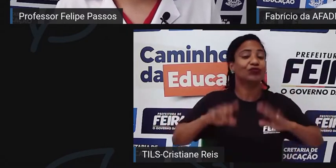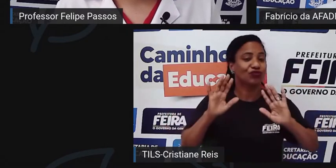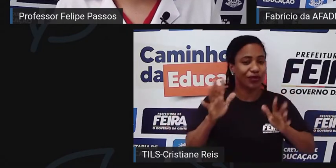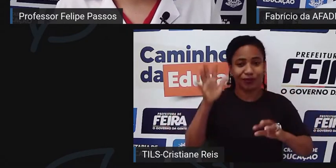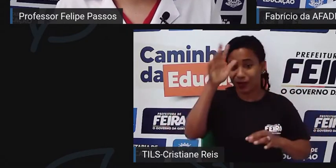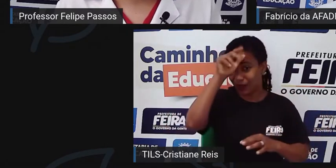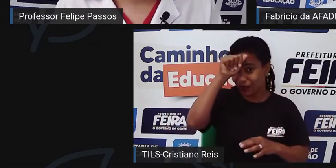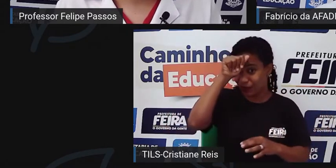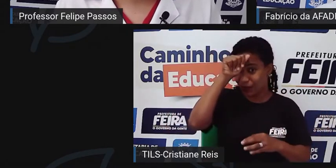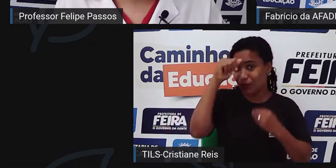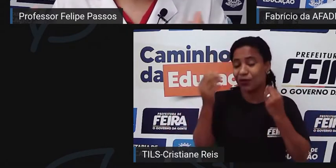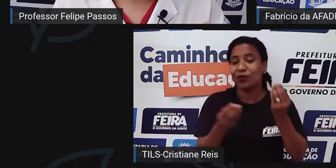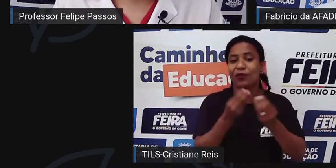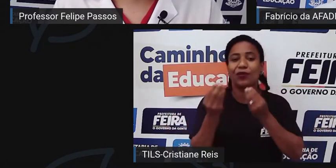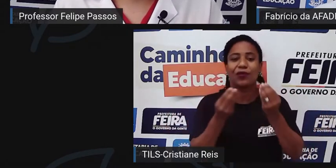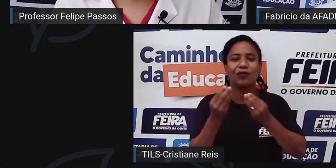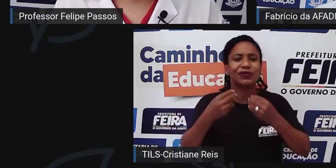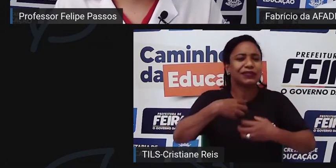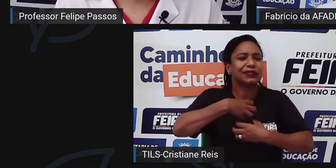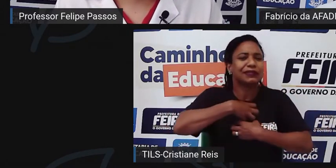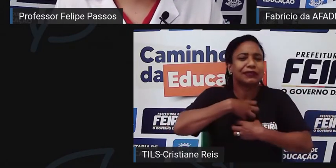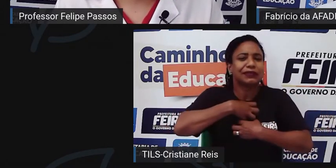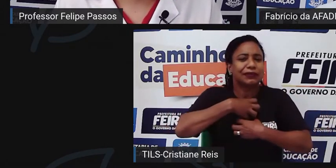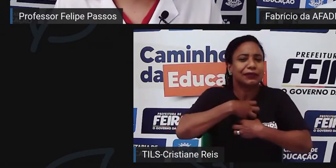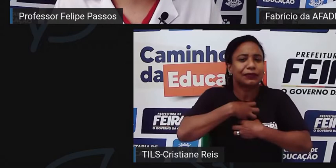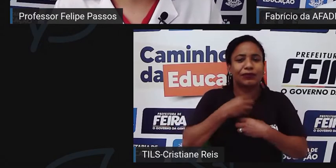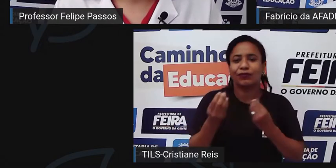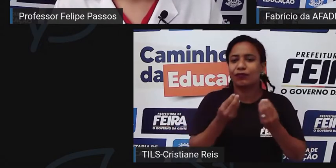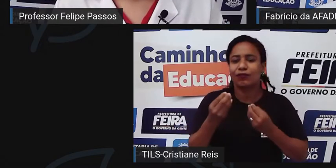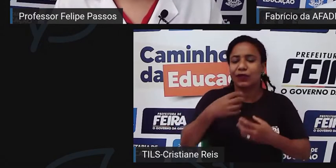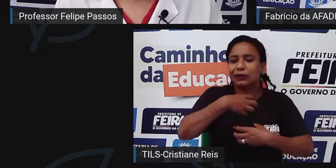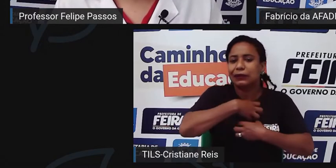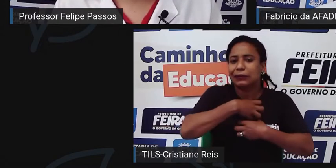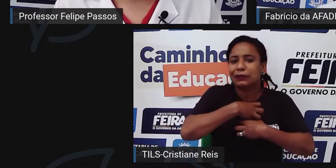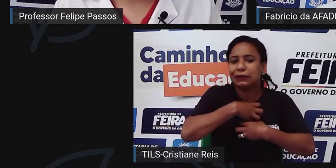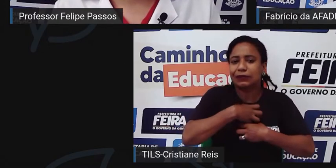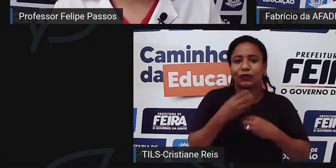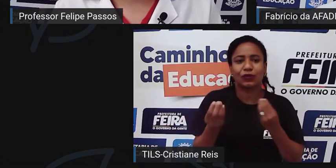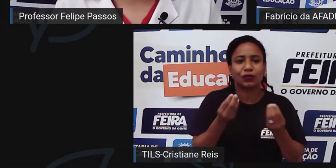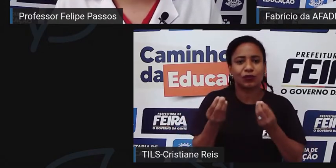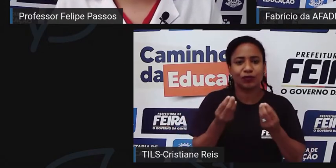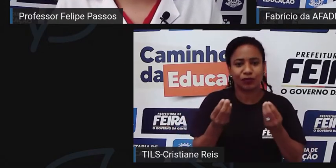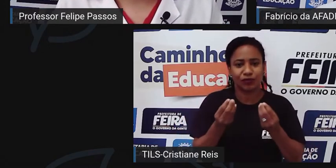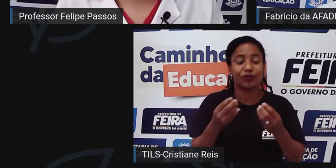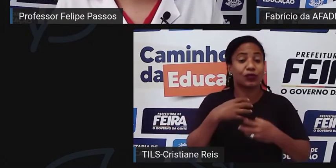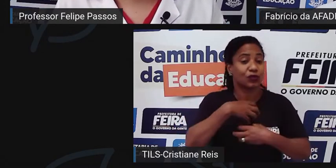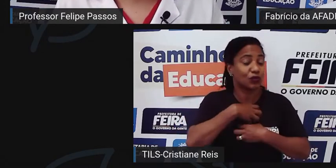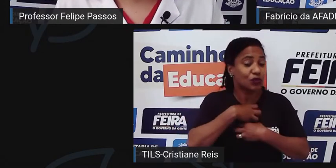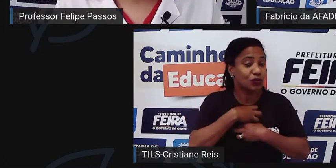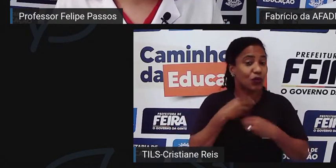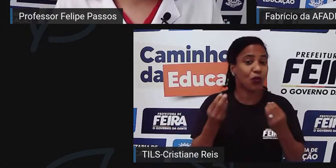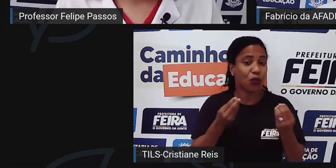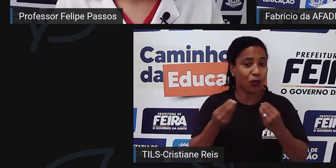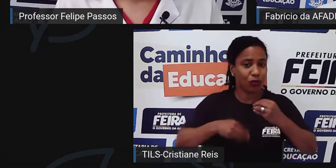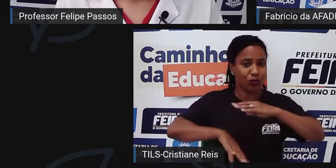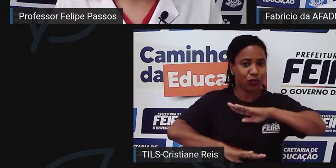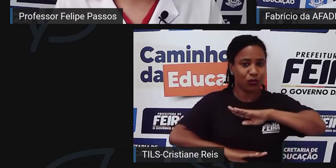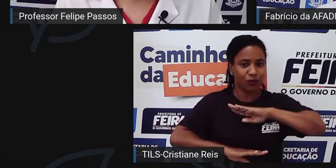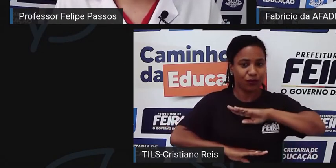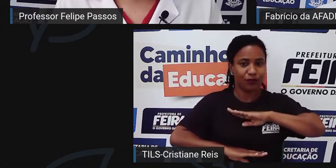Conta aqui para a gente sobre sintomas mesmo, Sobre o que é a pessoa sente. Quais são os sistemas mais afetados? O que é a pessoa